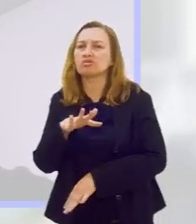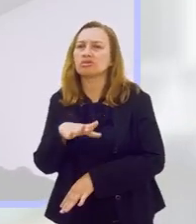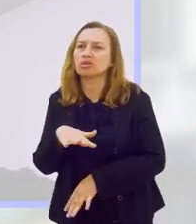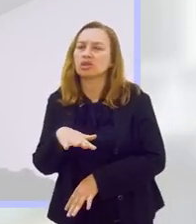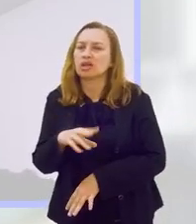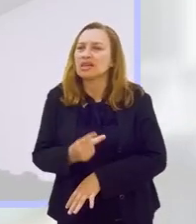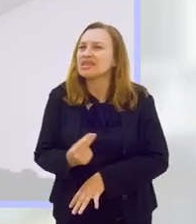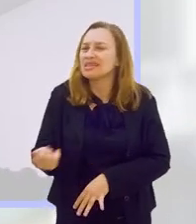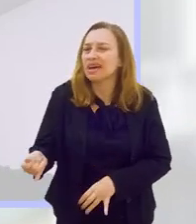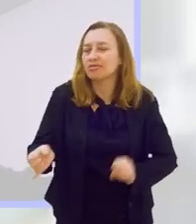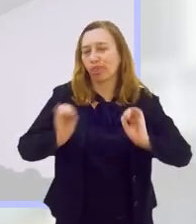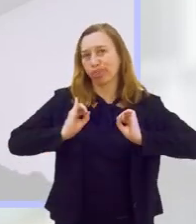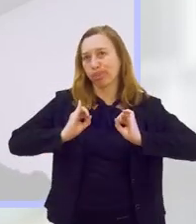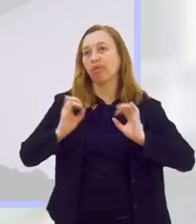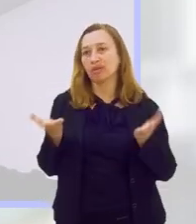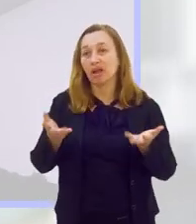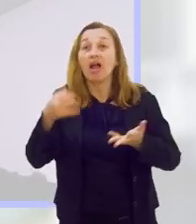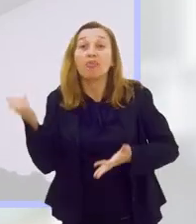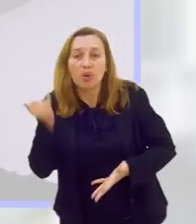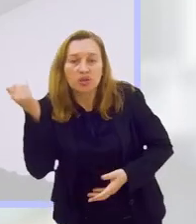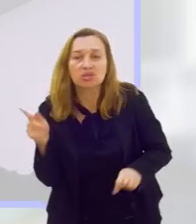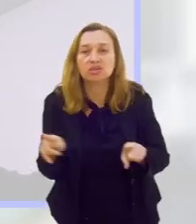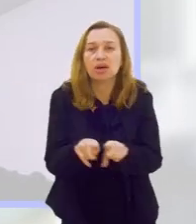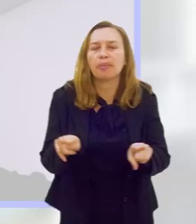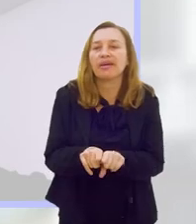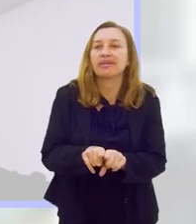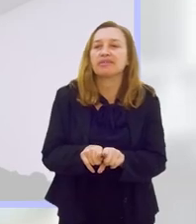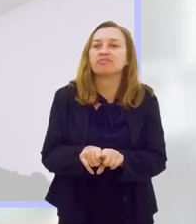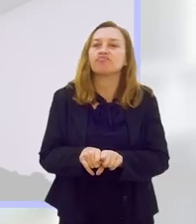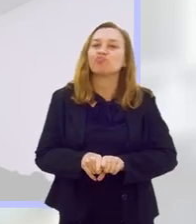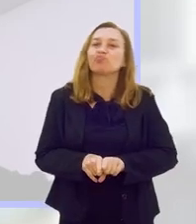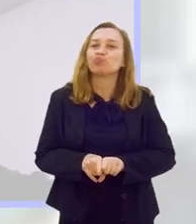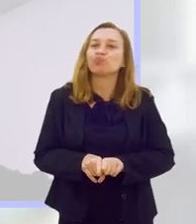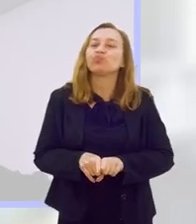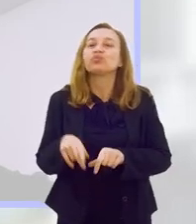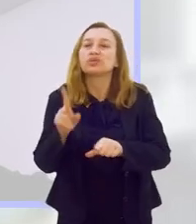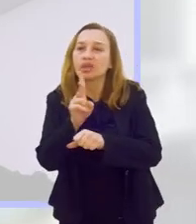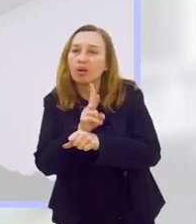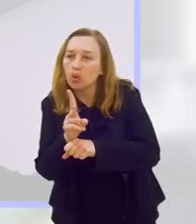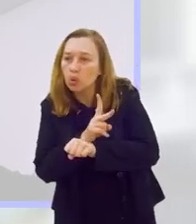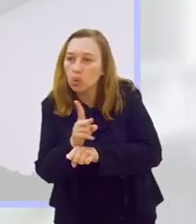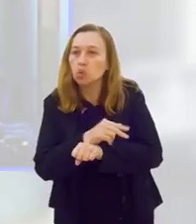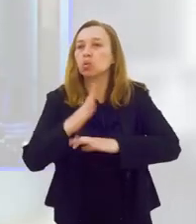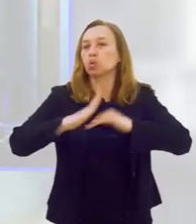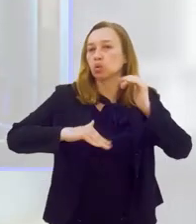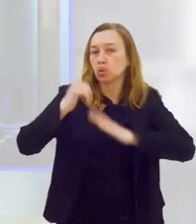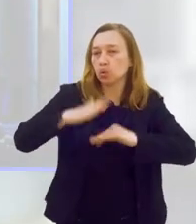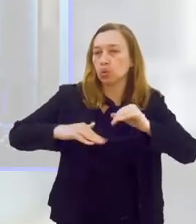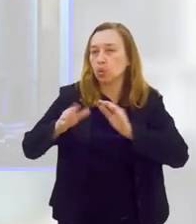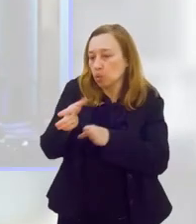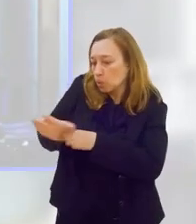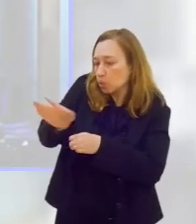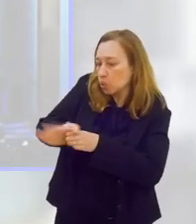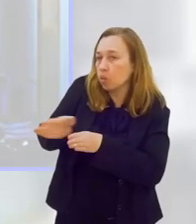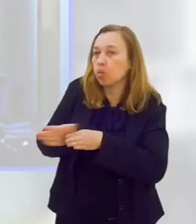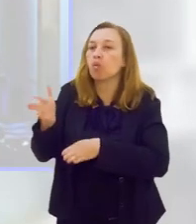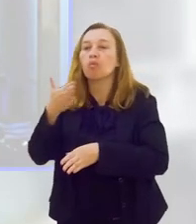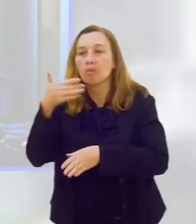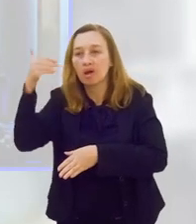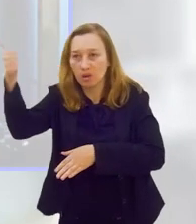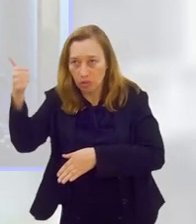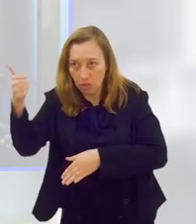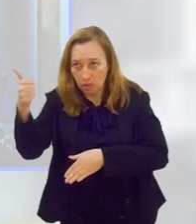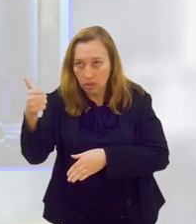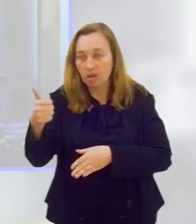procura de um profissional para orientar melhor essas atividades que têm que ser personalizadas. Eu queria que se faça um pouquinho sobre os tipos